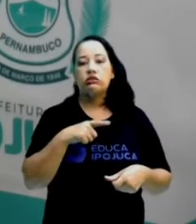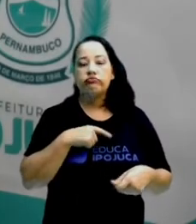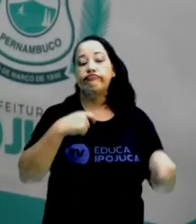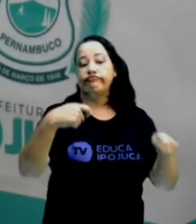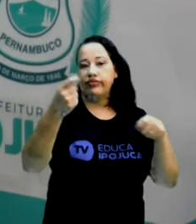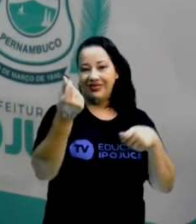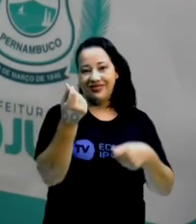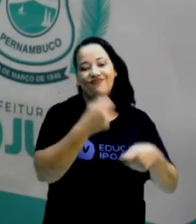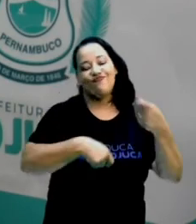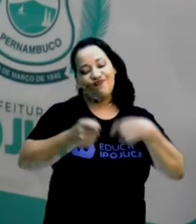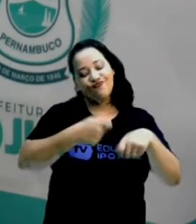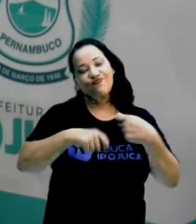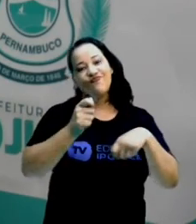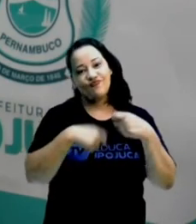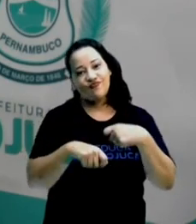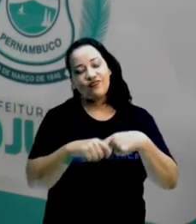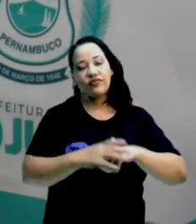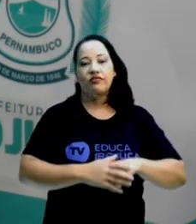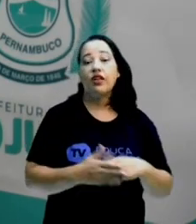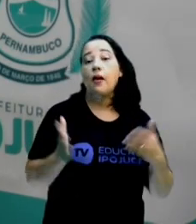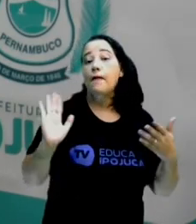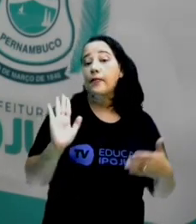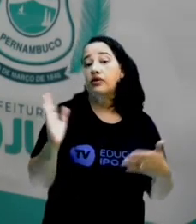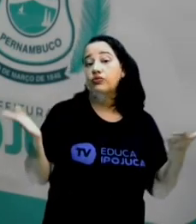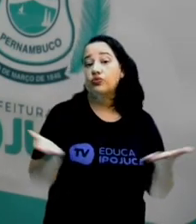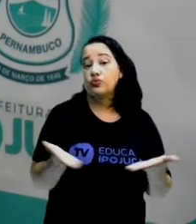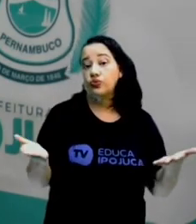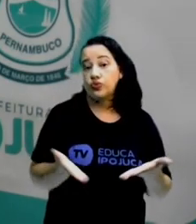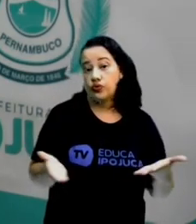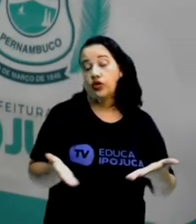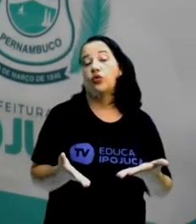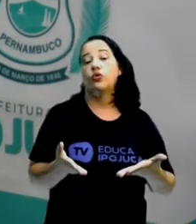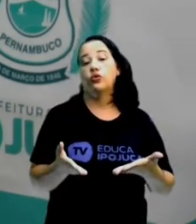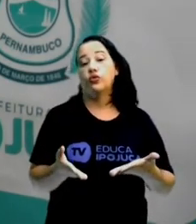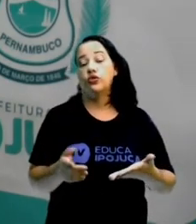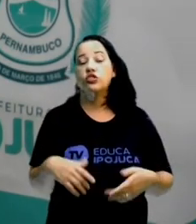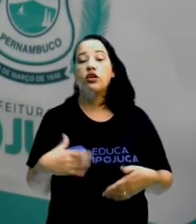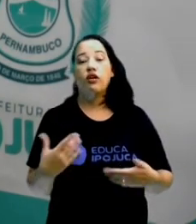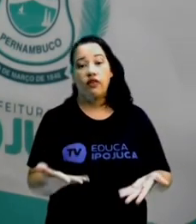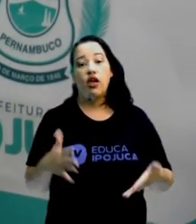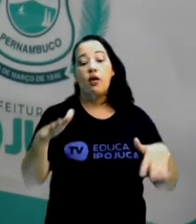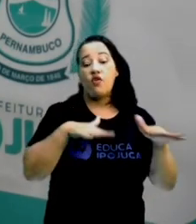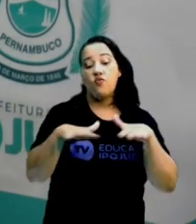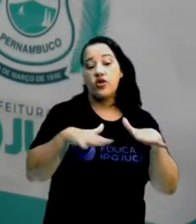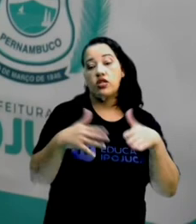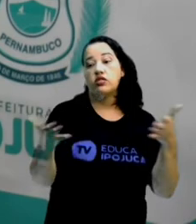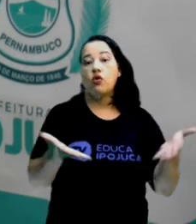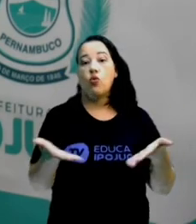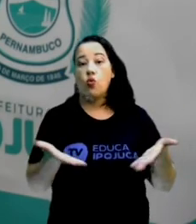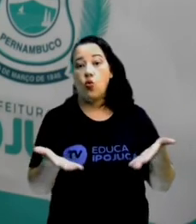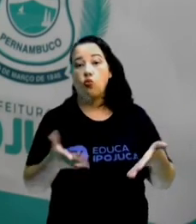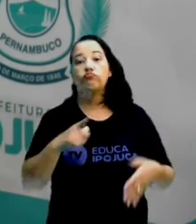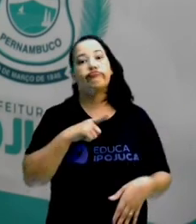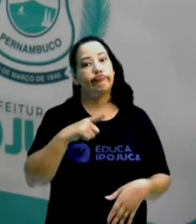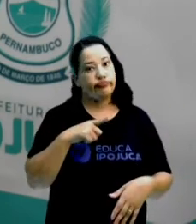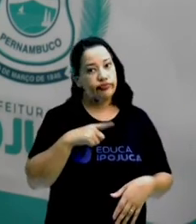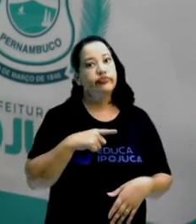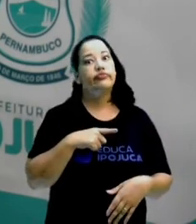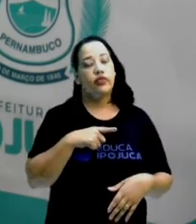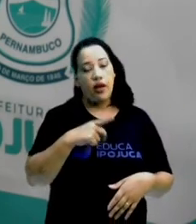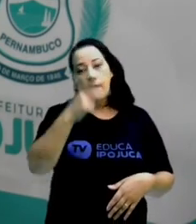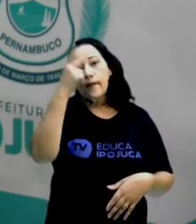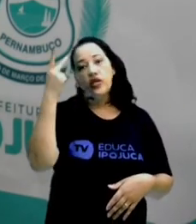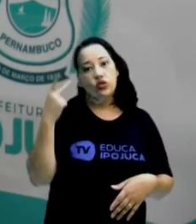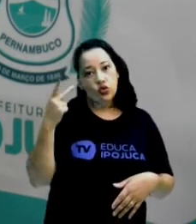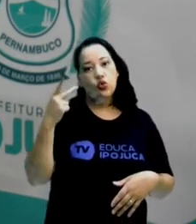econômicas envolvidas. Mas hoje, se a gente for levar em consideração a movimentação de hoje, que a gente está vendo aí, muita gente